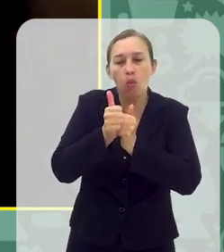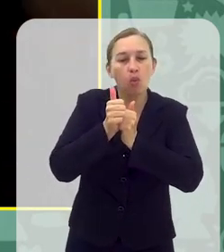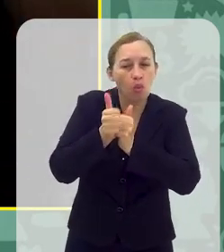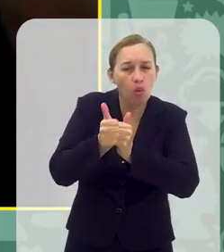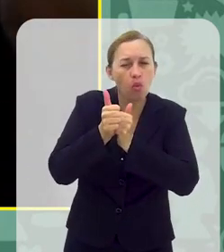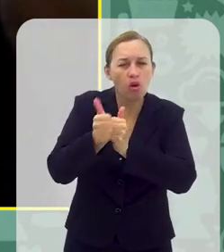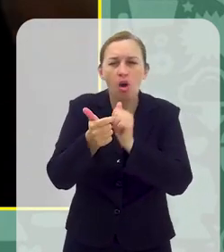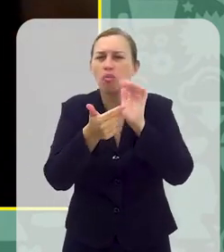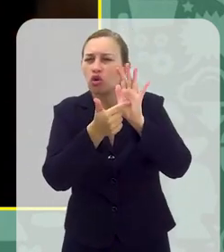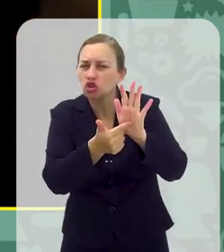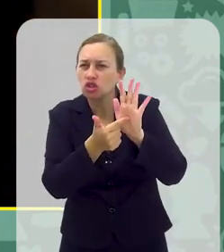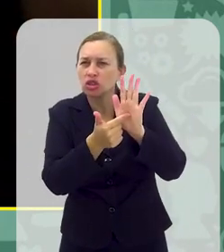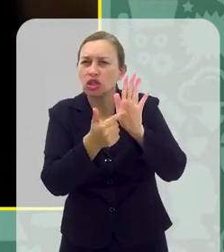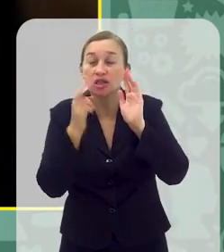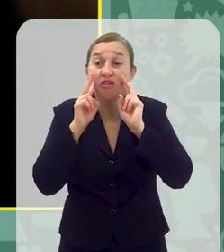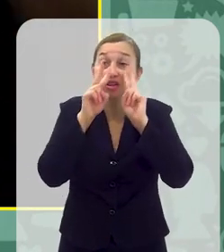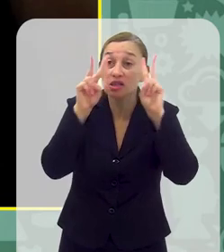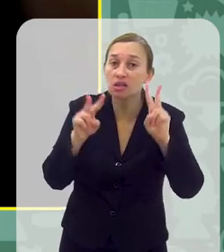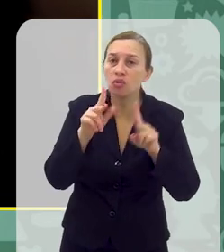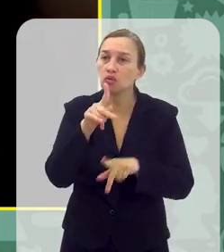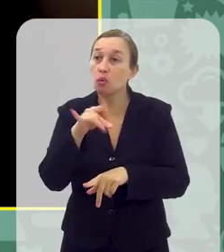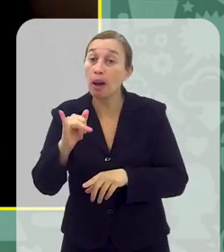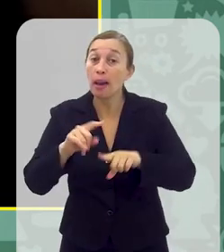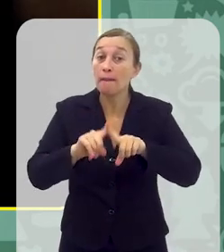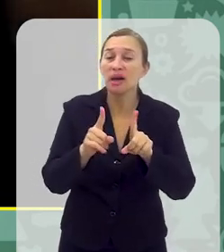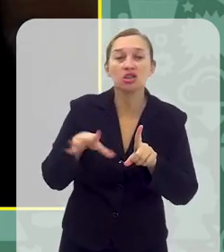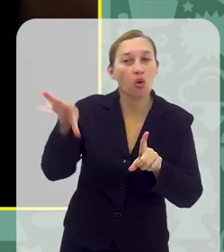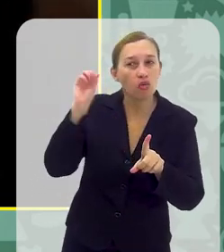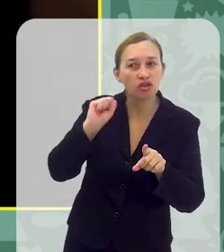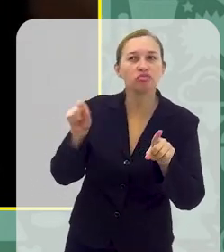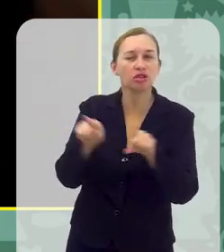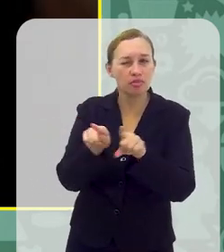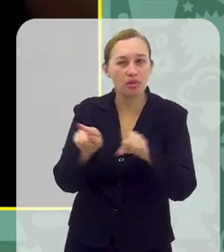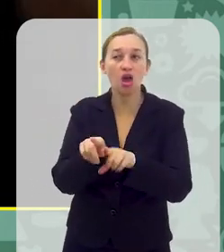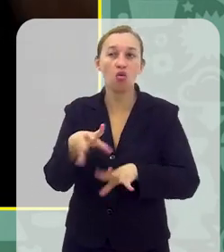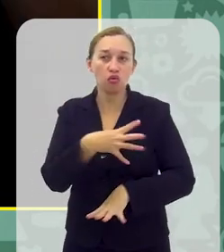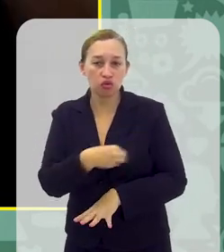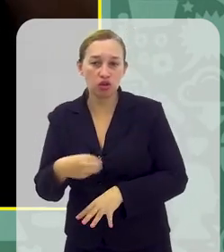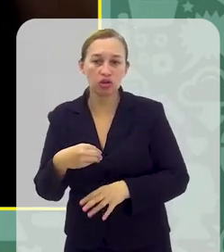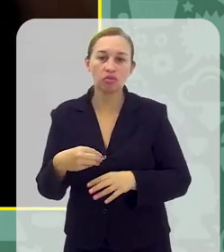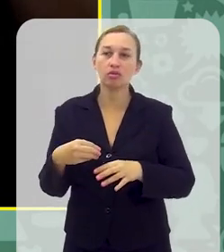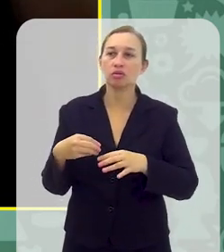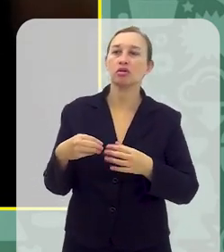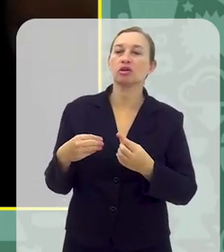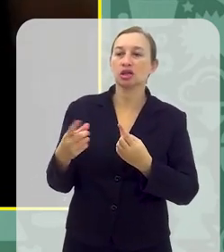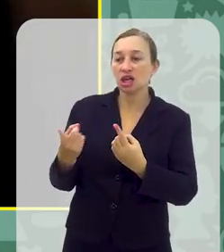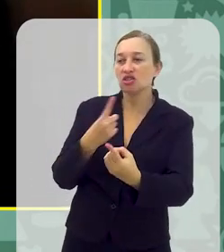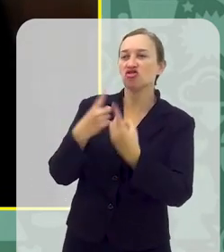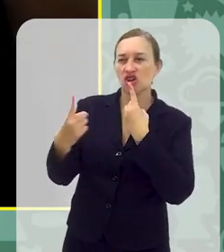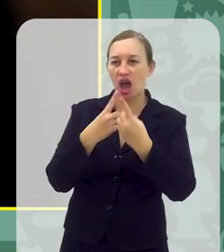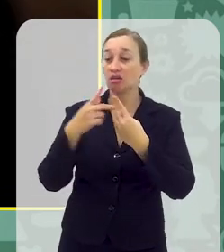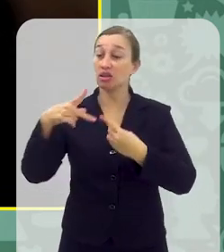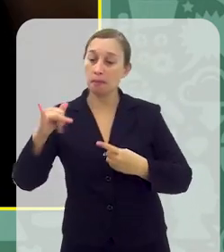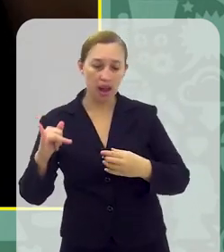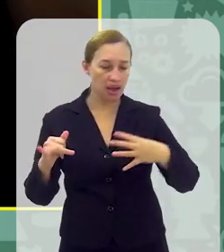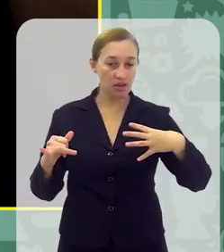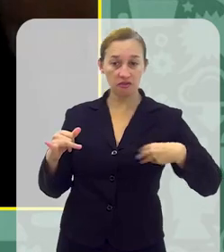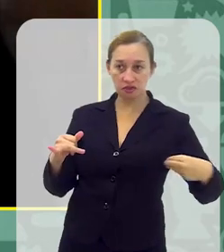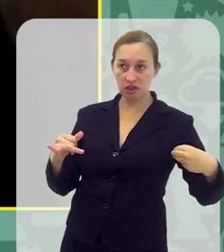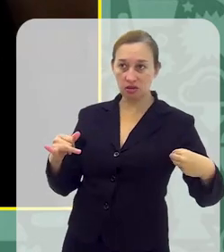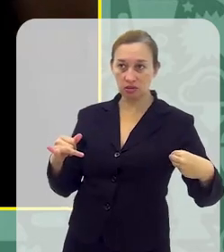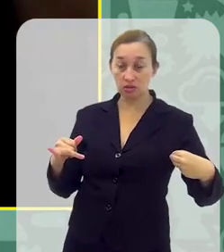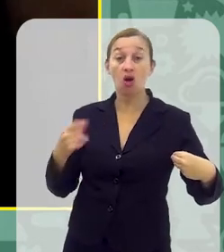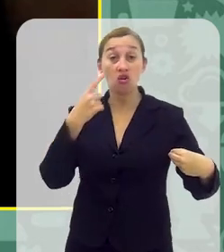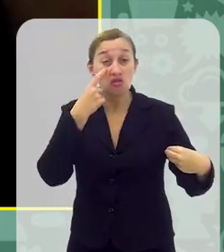acompanhando Mostrando o ponto de vista dos pais Mas ouvindo também os filhos A gente sempre reforça muito isso no grupo com os pais também A